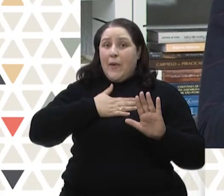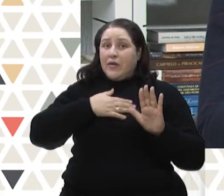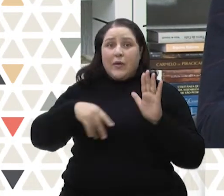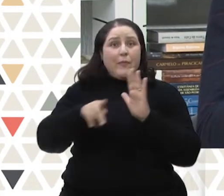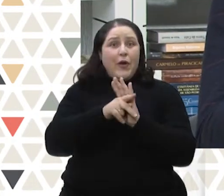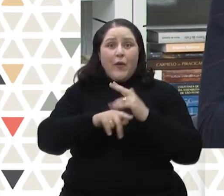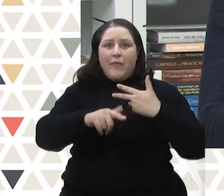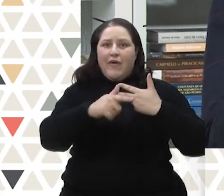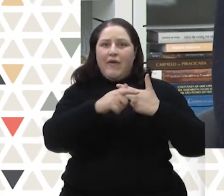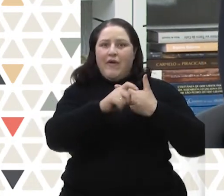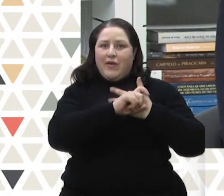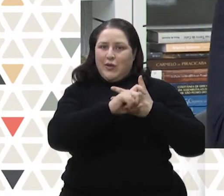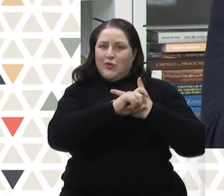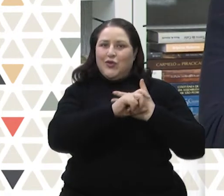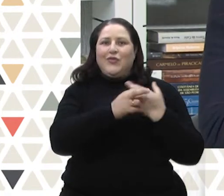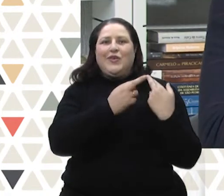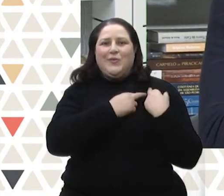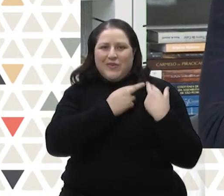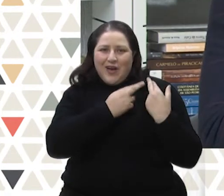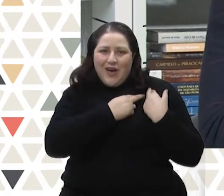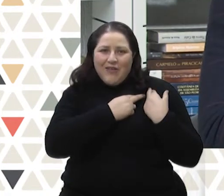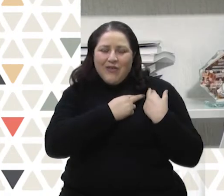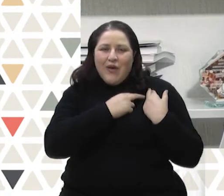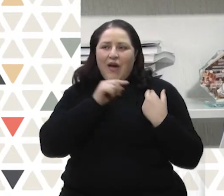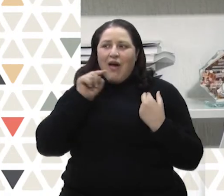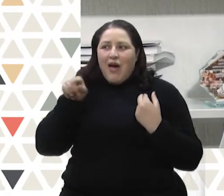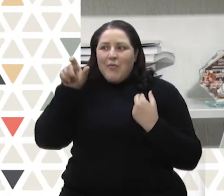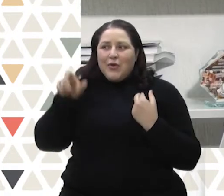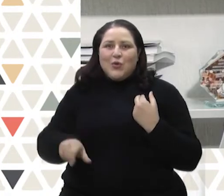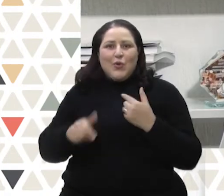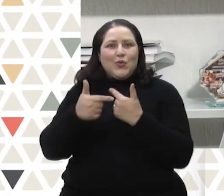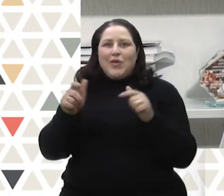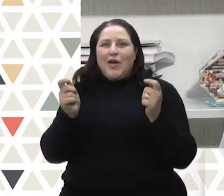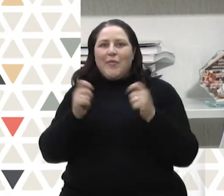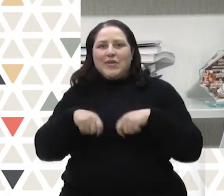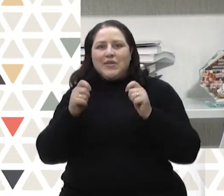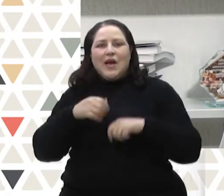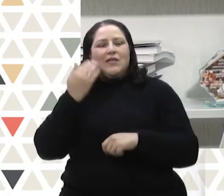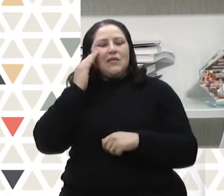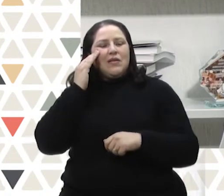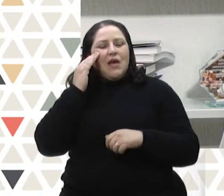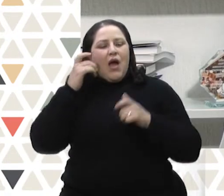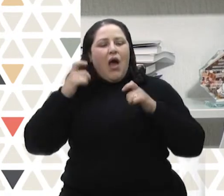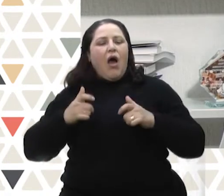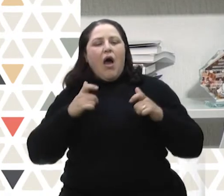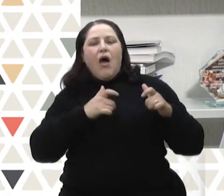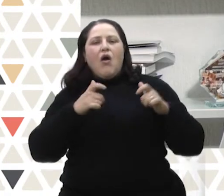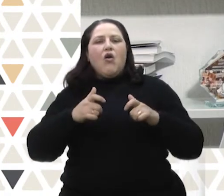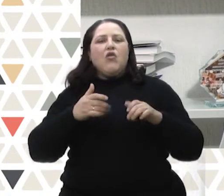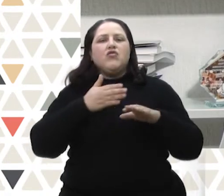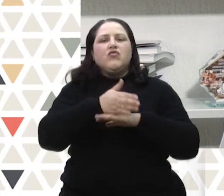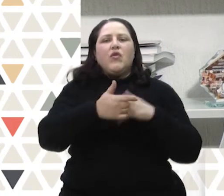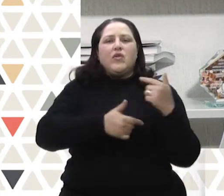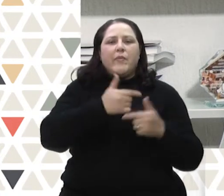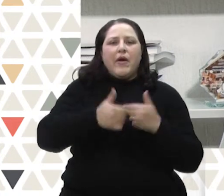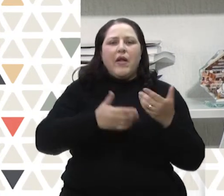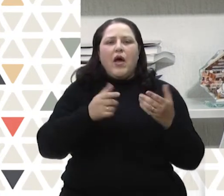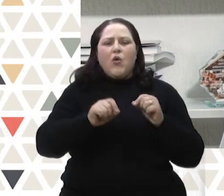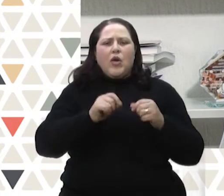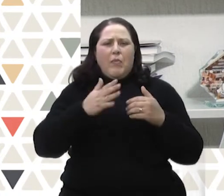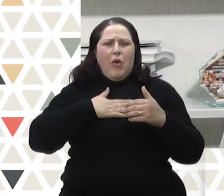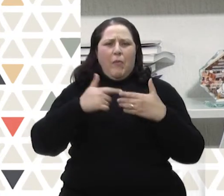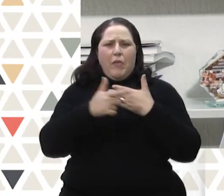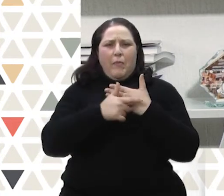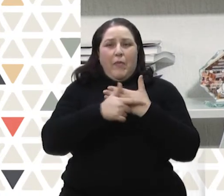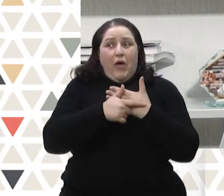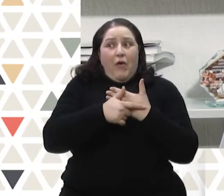fazendo promessas que só cabem ao executivo. Não existe sequer a capacidade do próprio candidato entender para onde está indo,